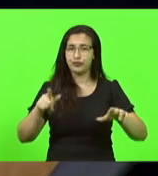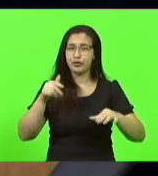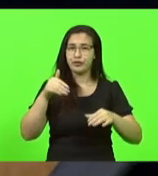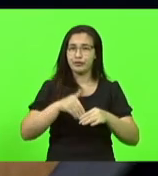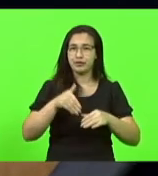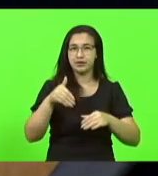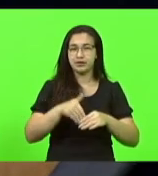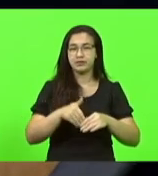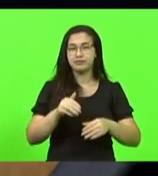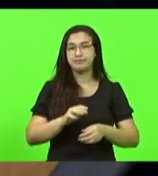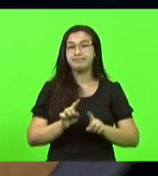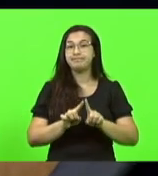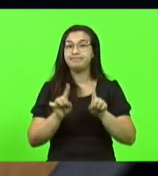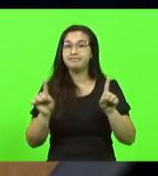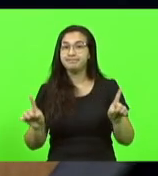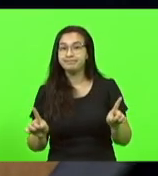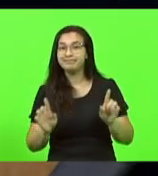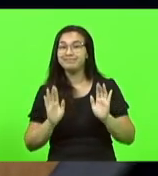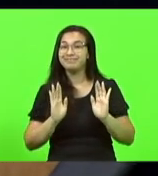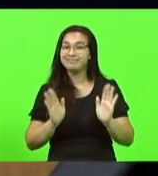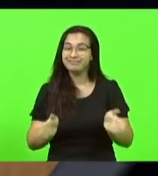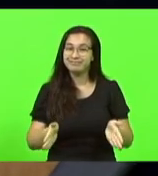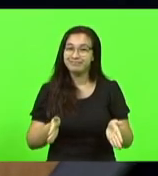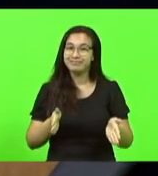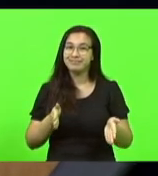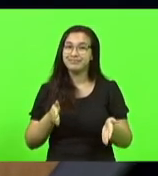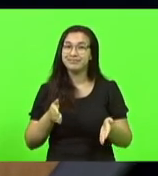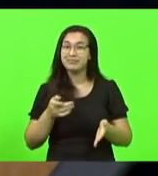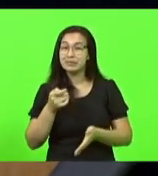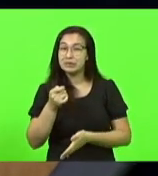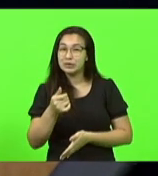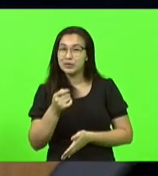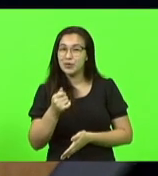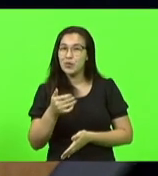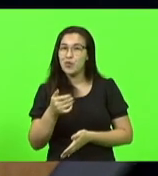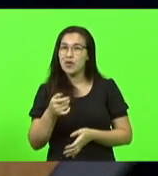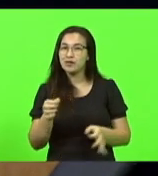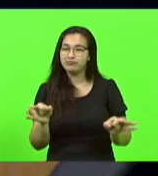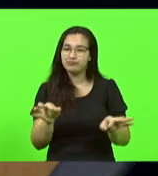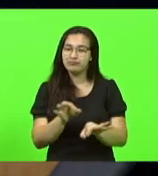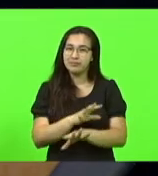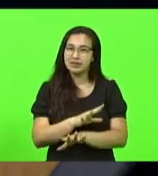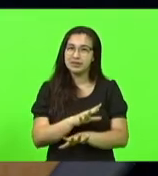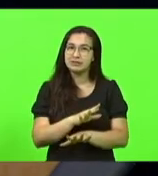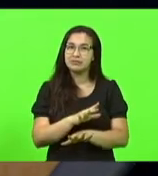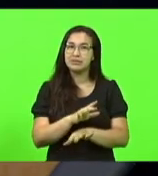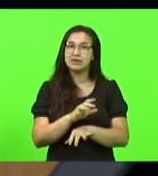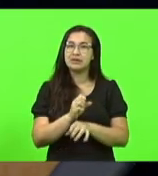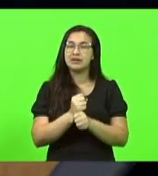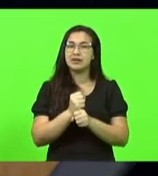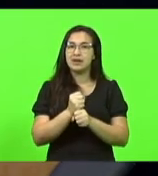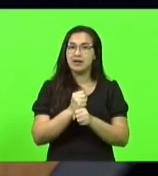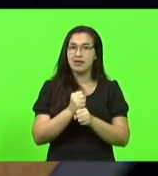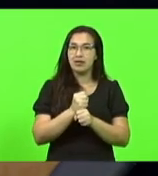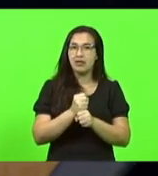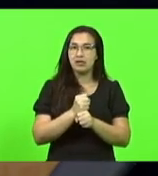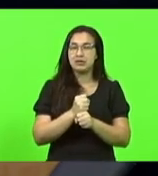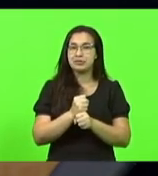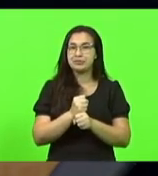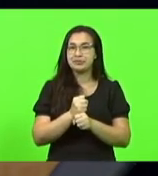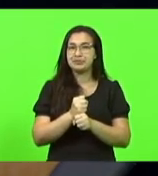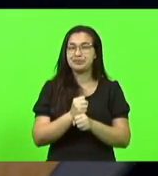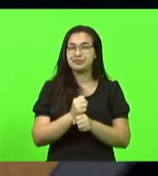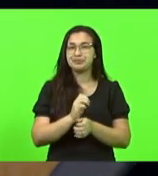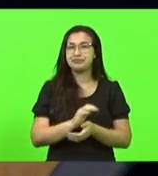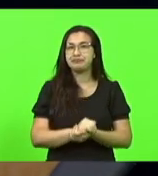chegando na reta final também de mais um ano legislativo. Gostaria até de fazer